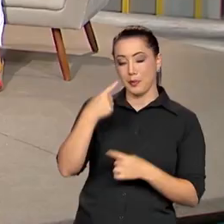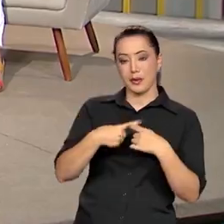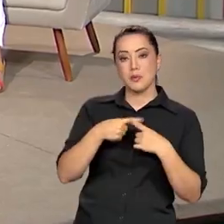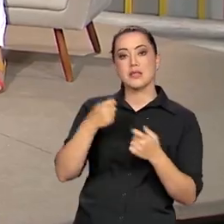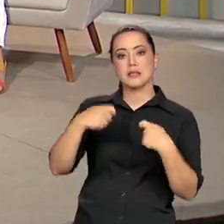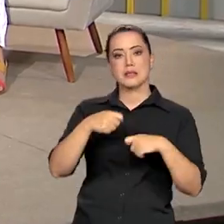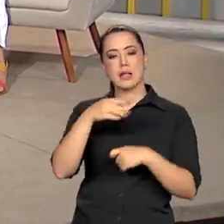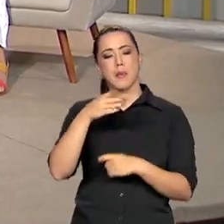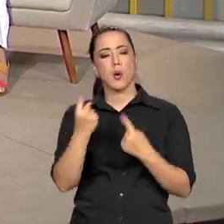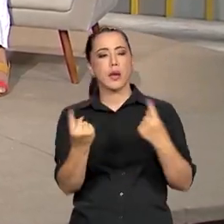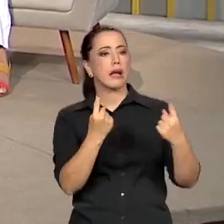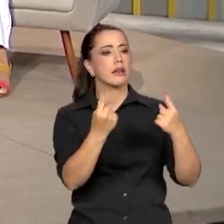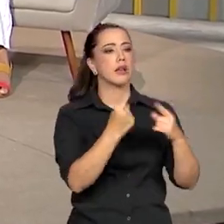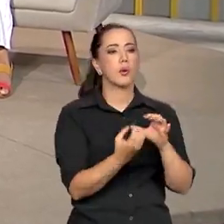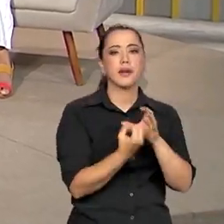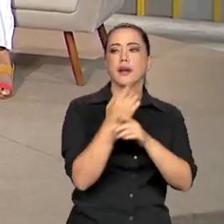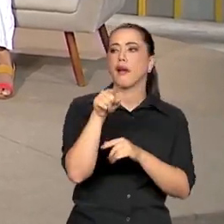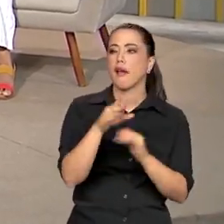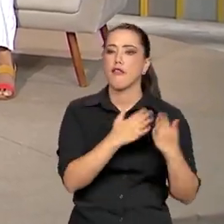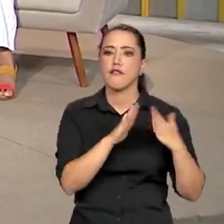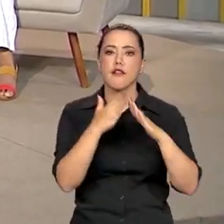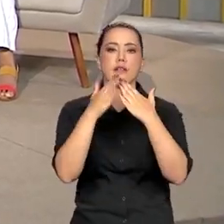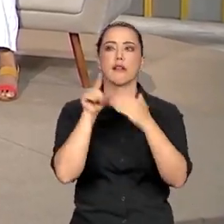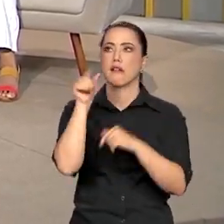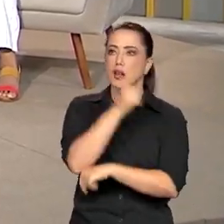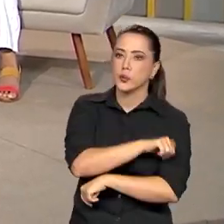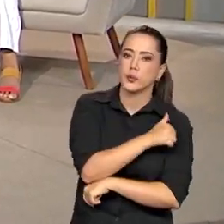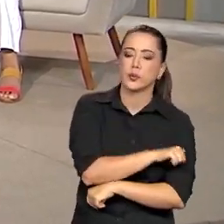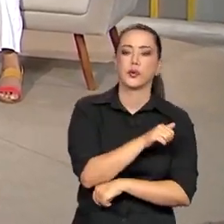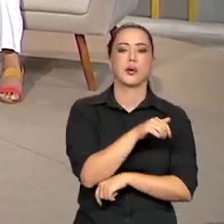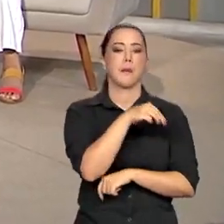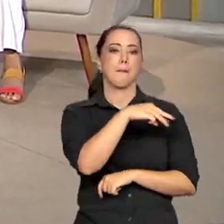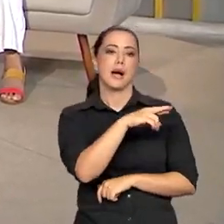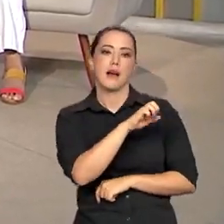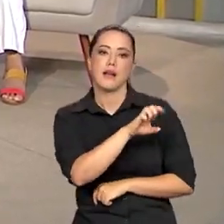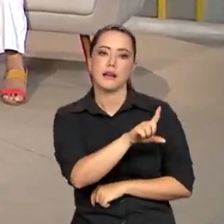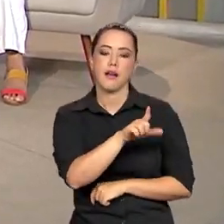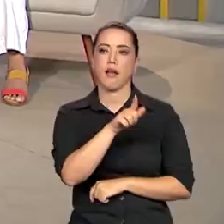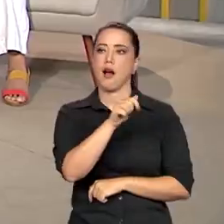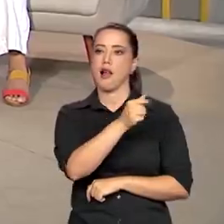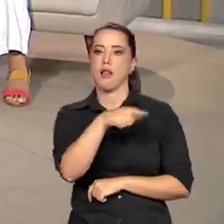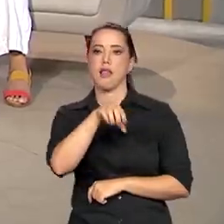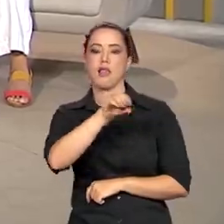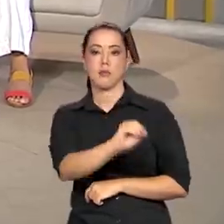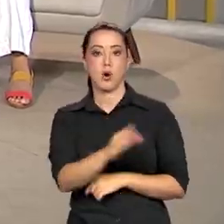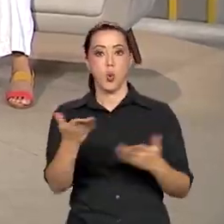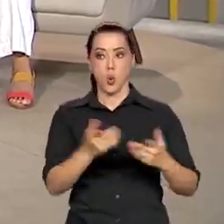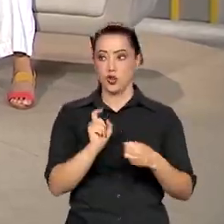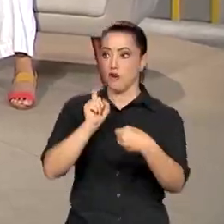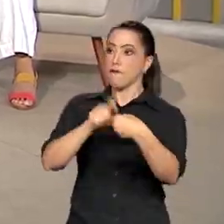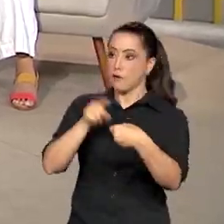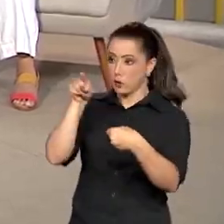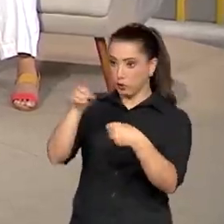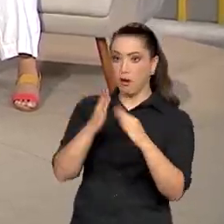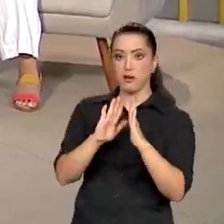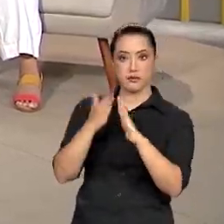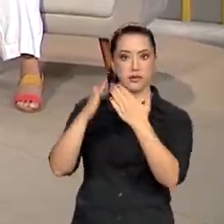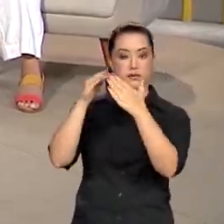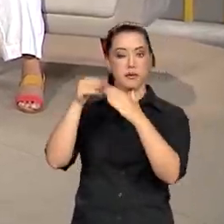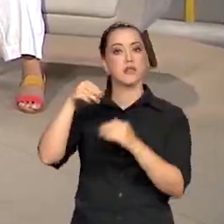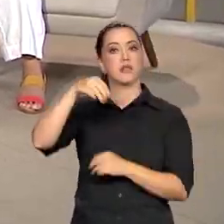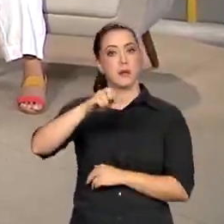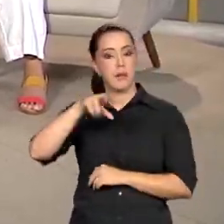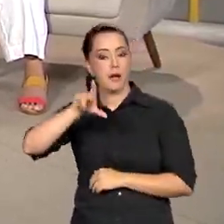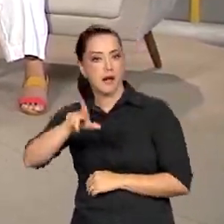naqueles territórios? Que estão lá no Complexo do Alemão, no Complexo da Maré. Como que é importante eu voltar na Maré, hoje, enquanto ministra, dizer, olha, a minha